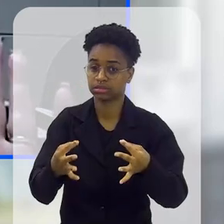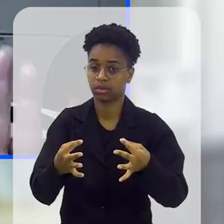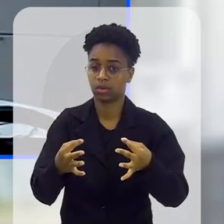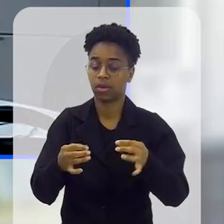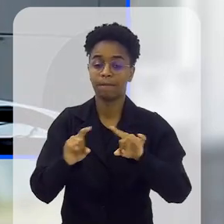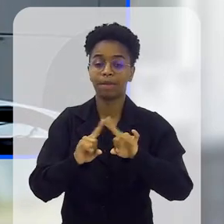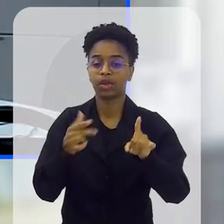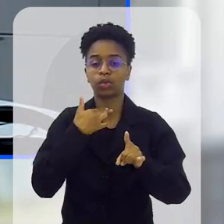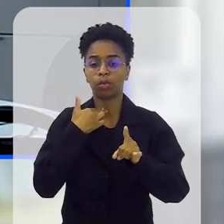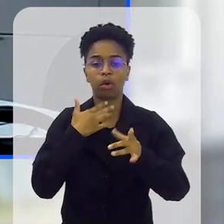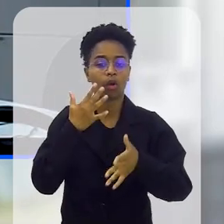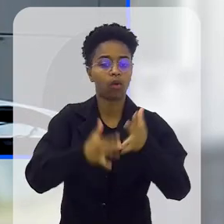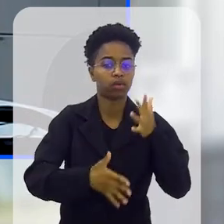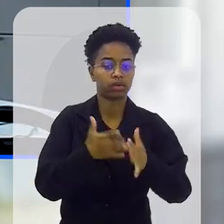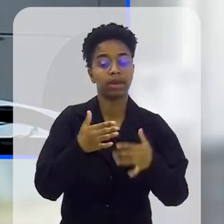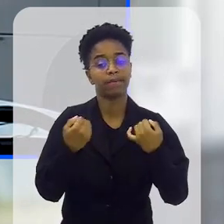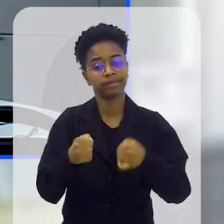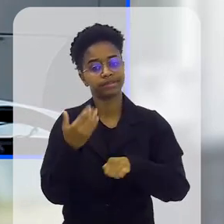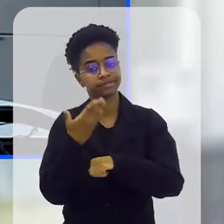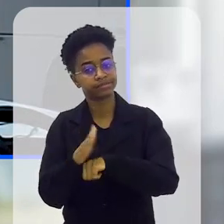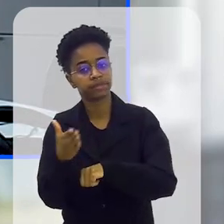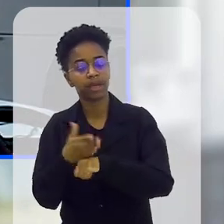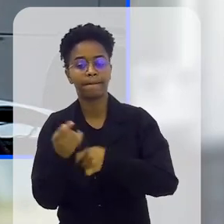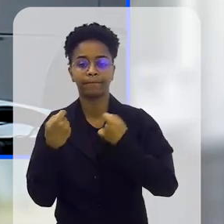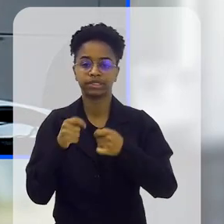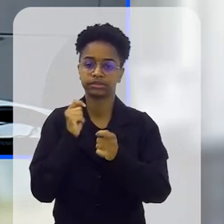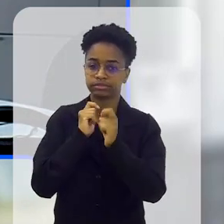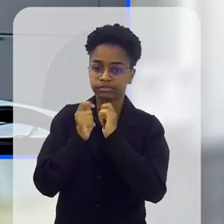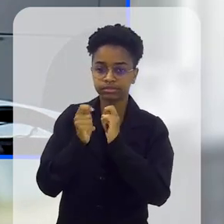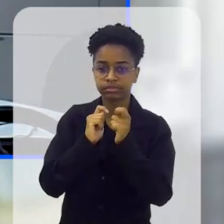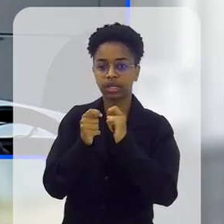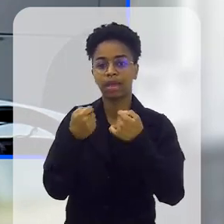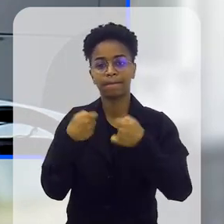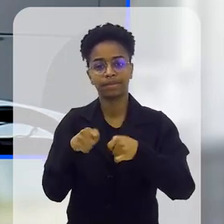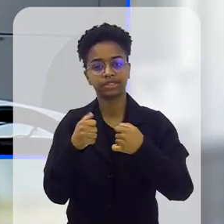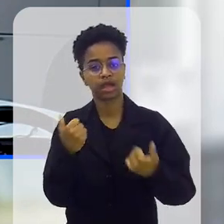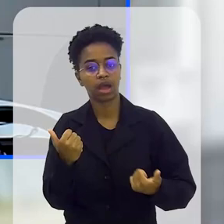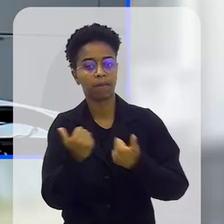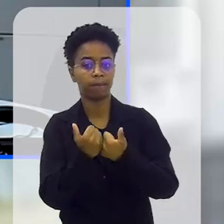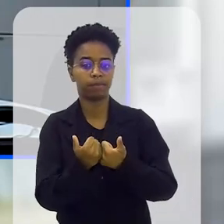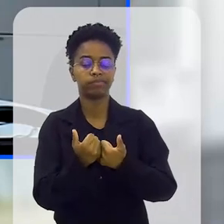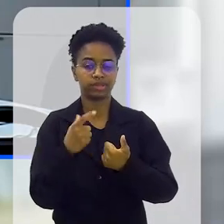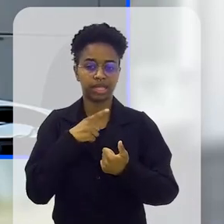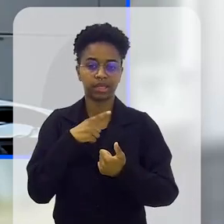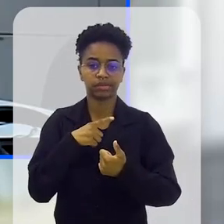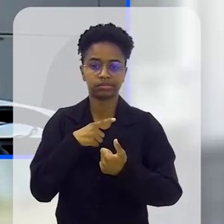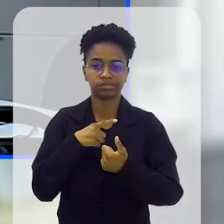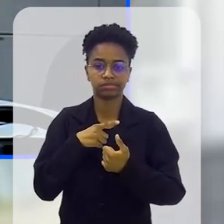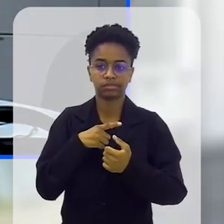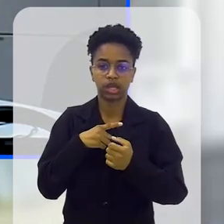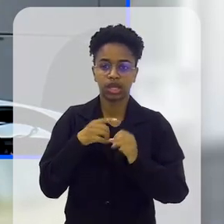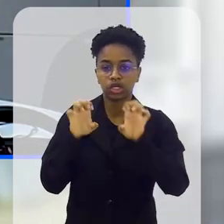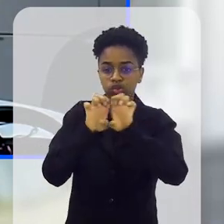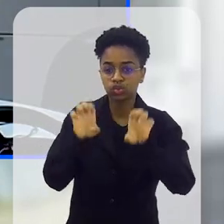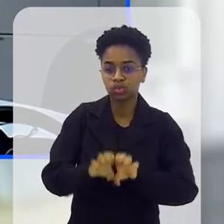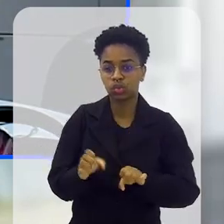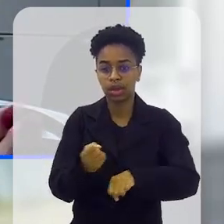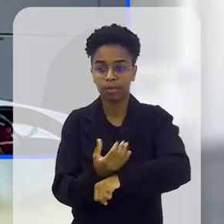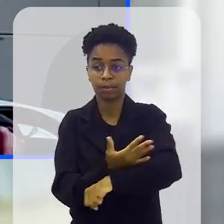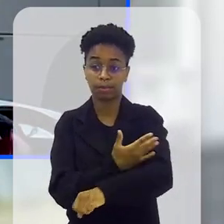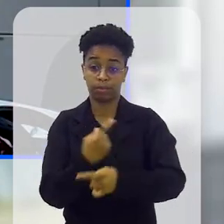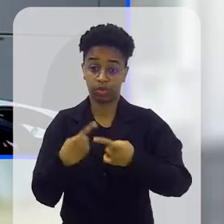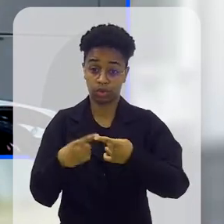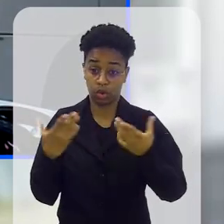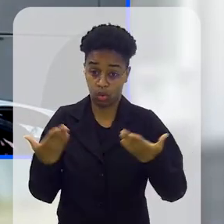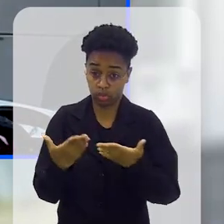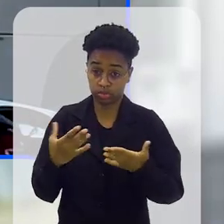atentos, mas nunca interferir. Então, ele precisa ser treinado, ele precisa ser entrevistado, ele precisa ter suporte emocional, porque hoje ele está